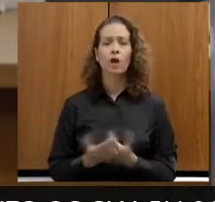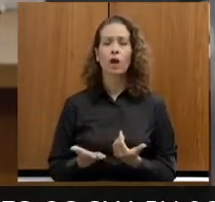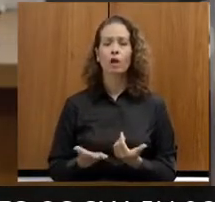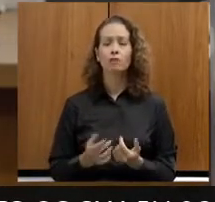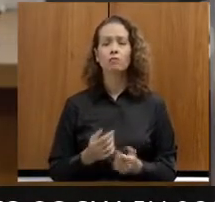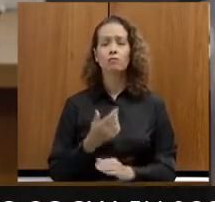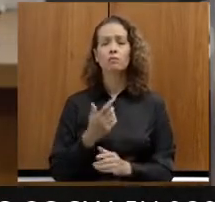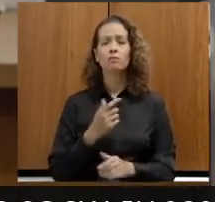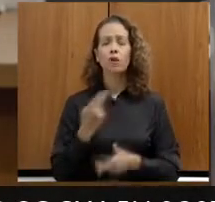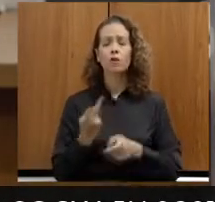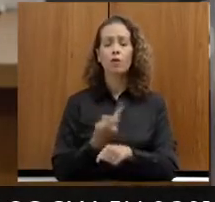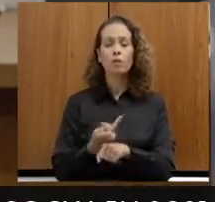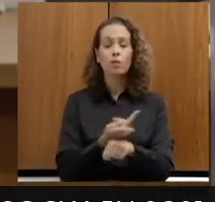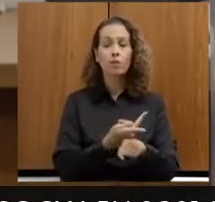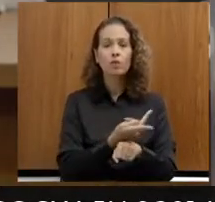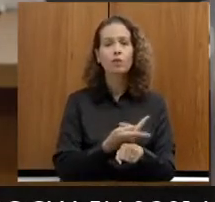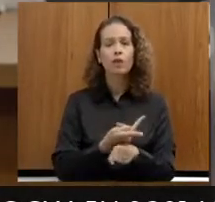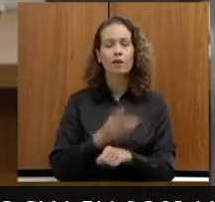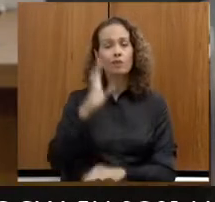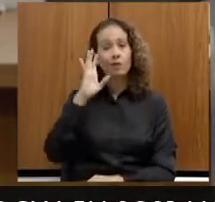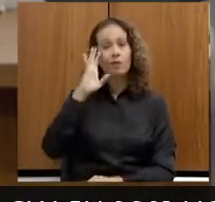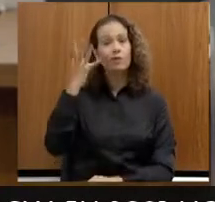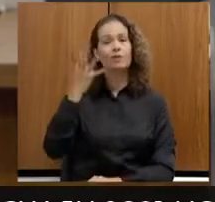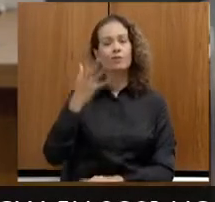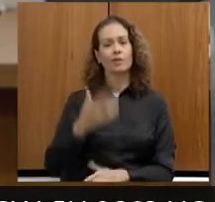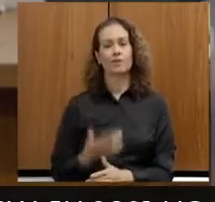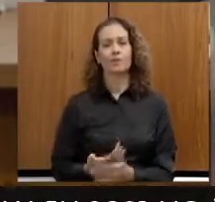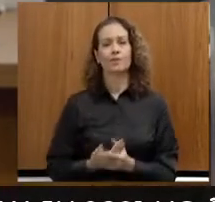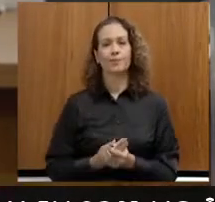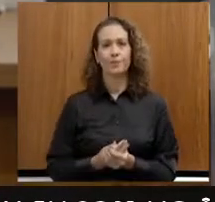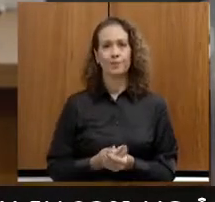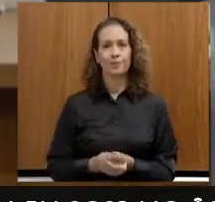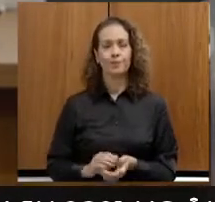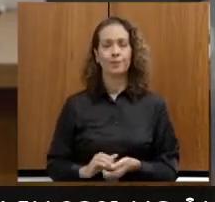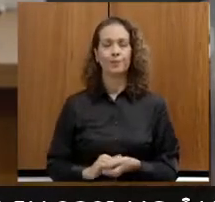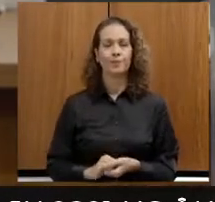atendimentos a esses indígenas. Por favor.